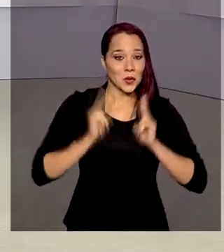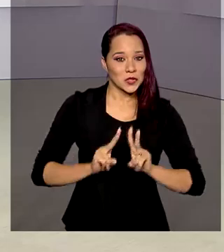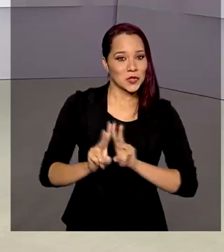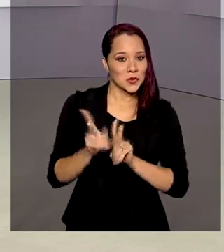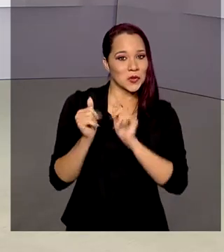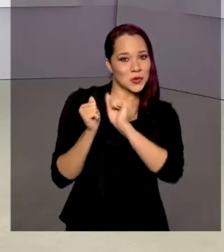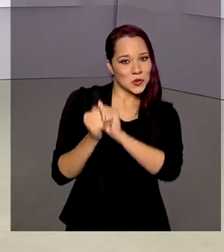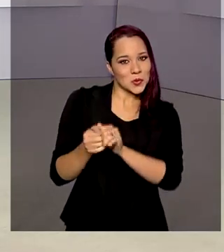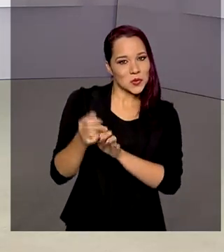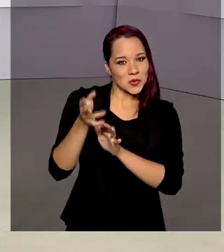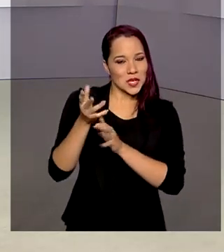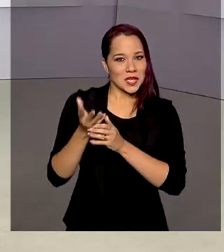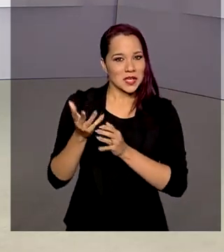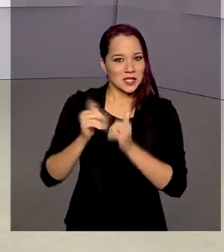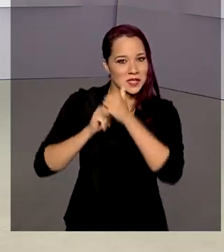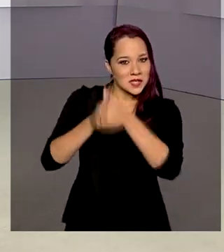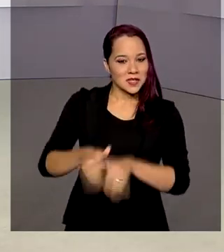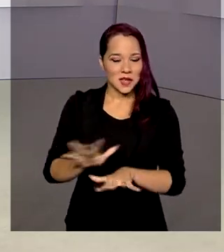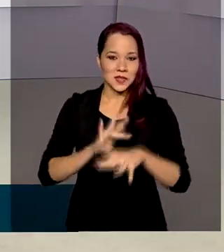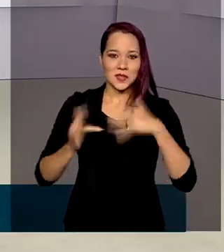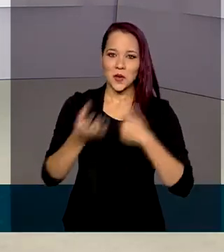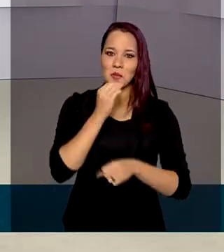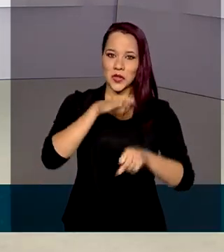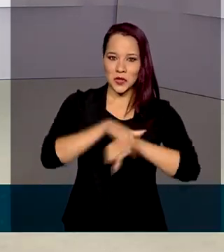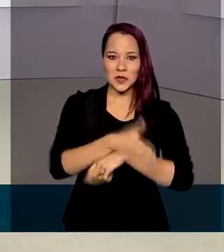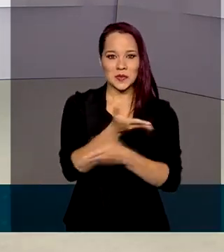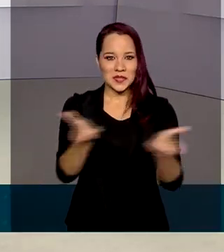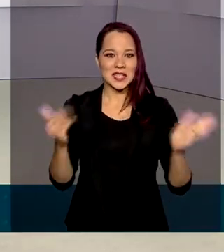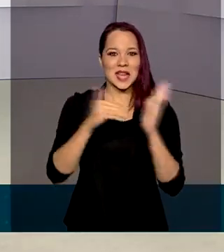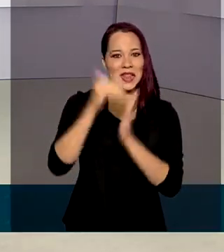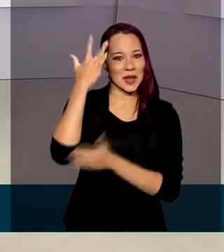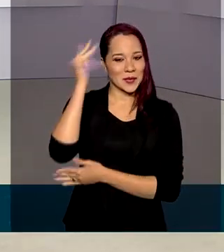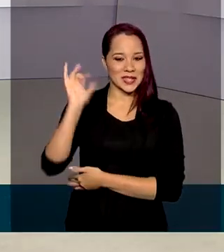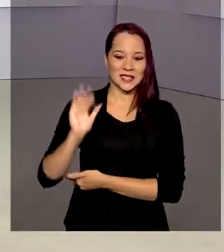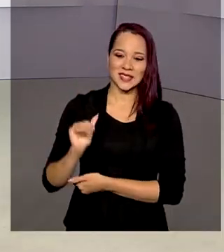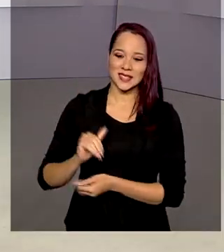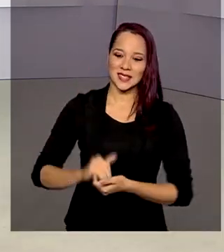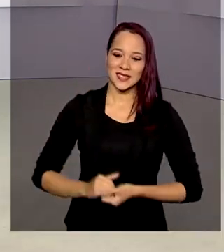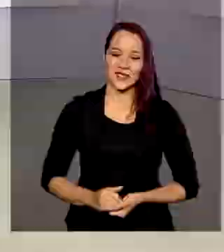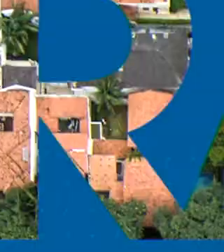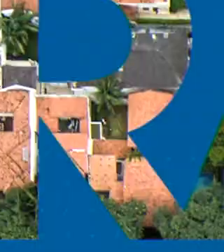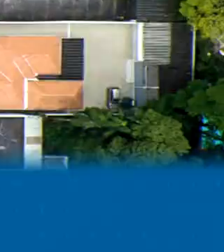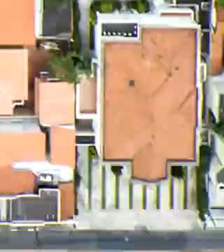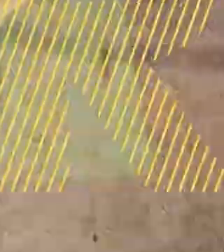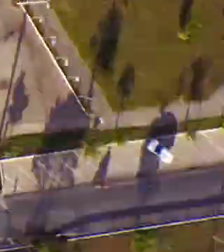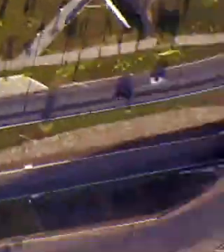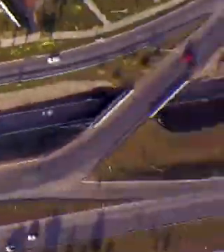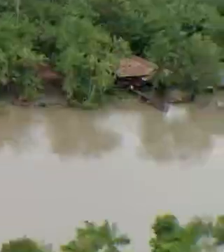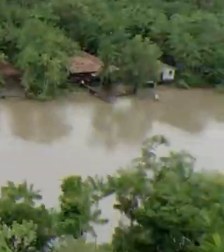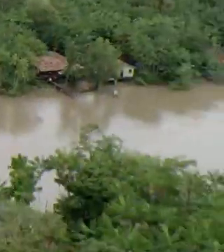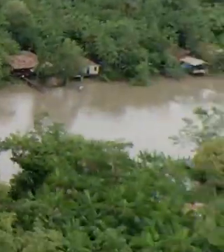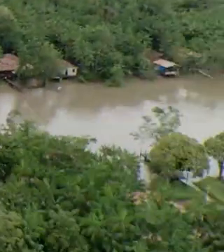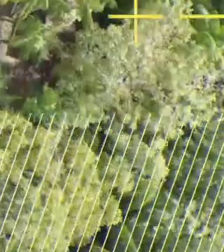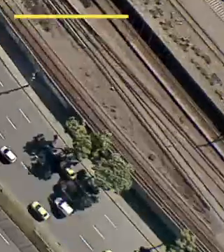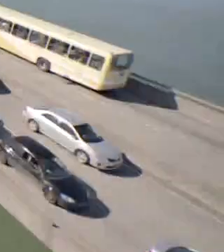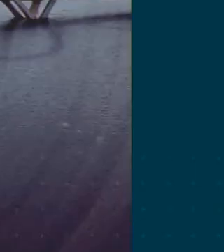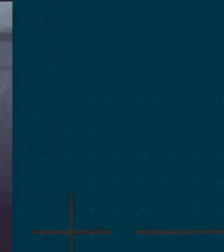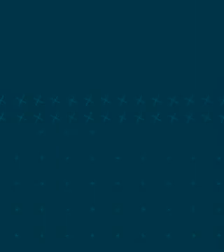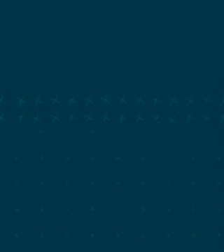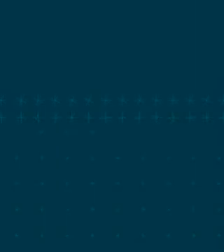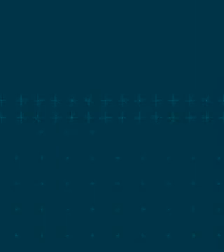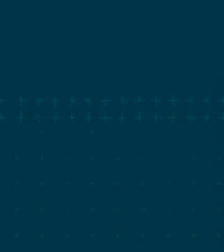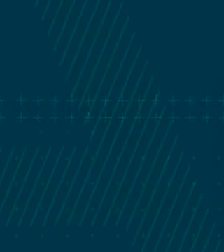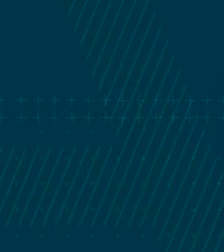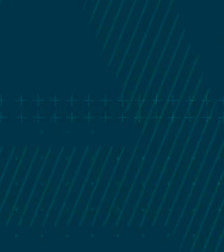Continue com a gente seguindo as nossas redes sociais. Uma boa noite para você e até amanhã. O governo agora